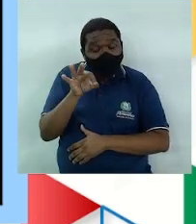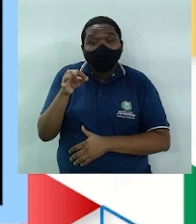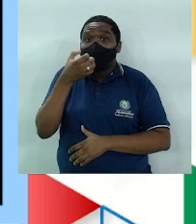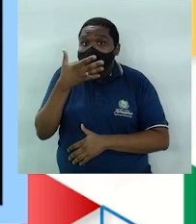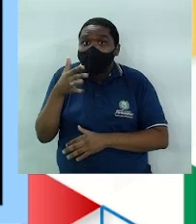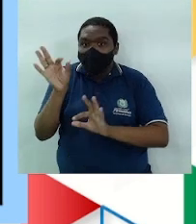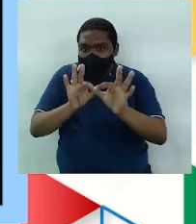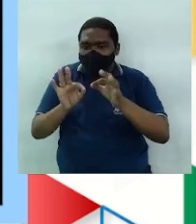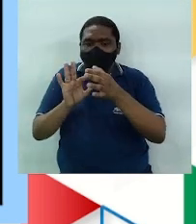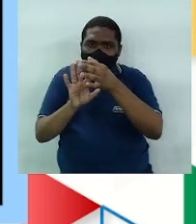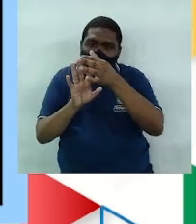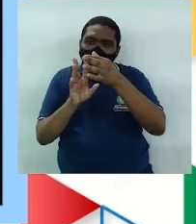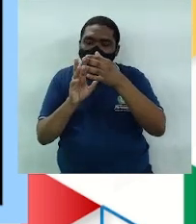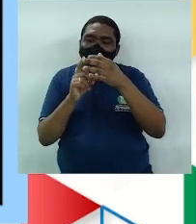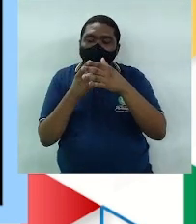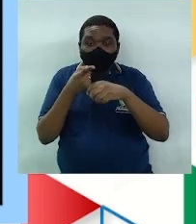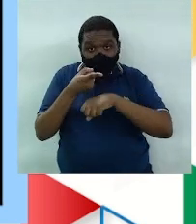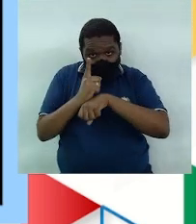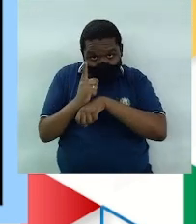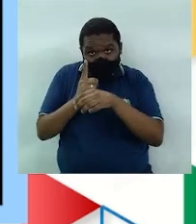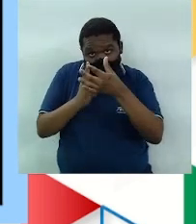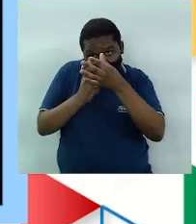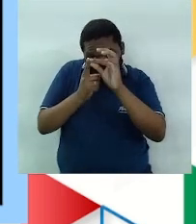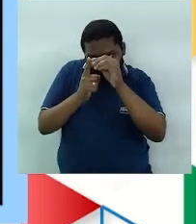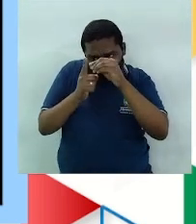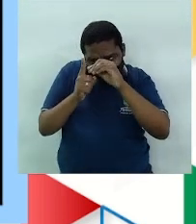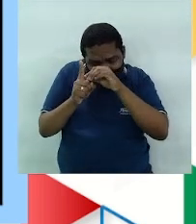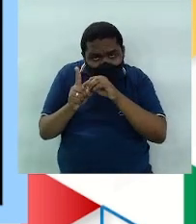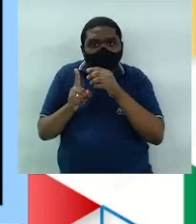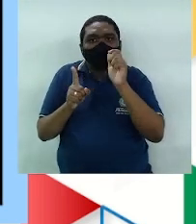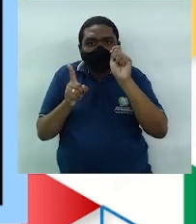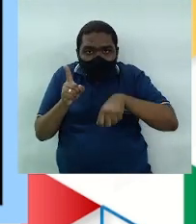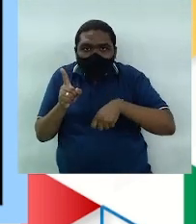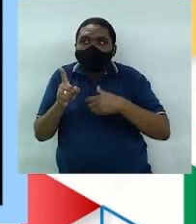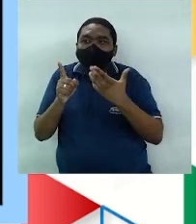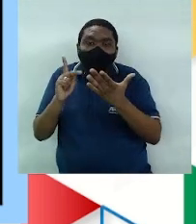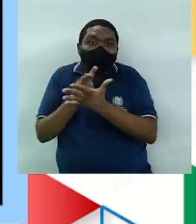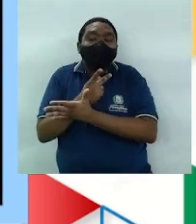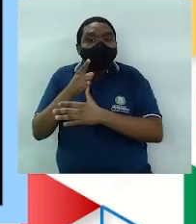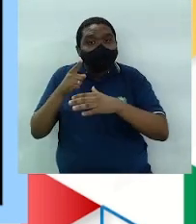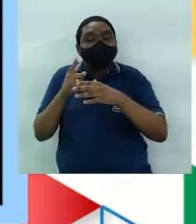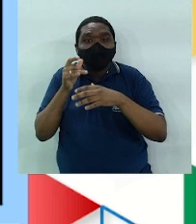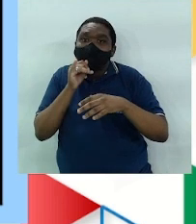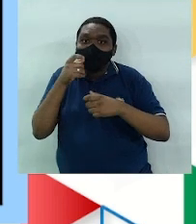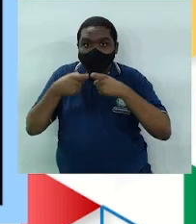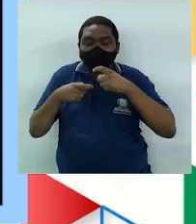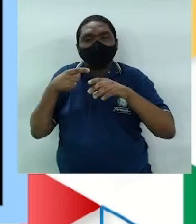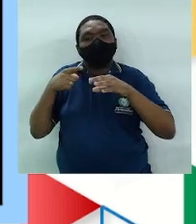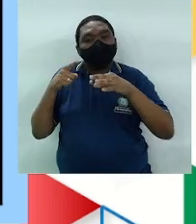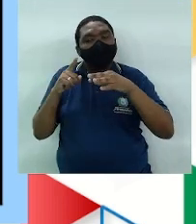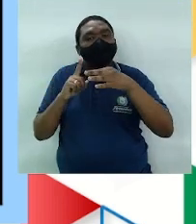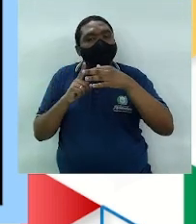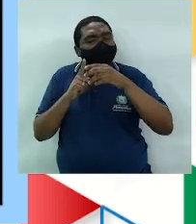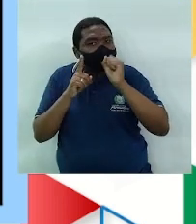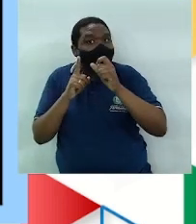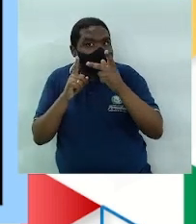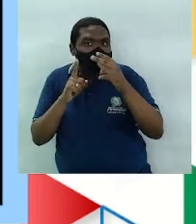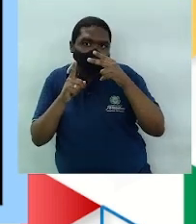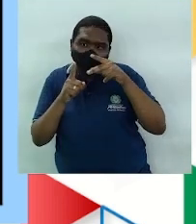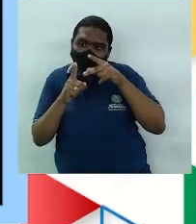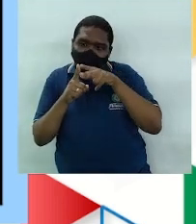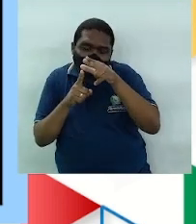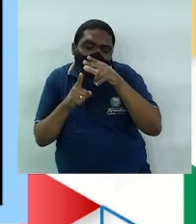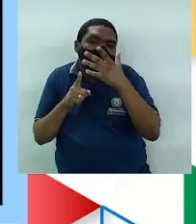colocado, né? Então, pode ser desconfortável, pode romper durante a atividade sexual, é descartável